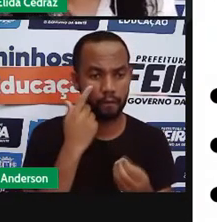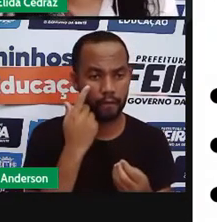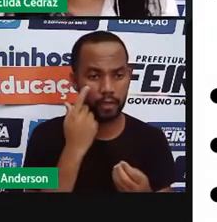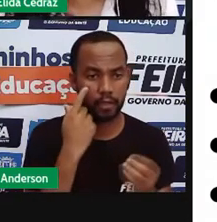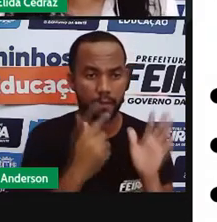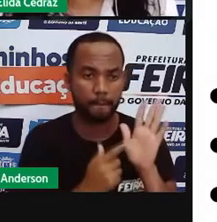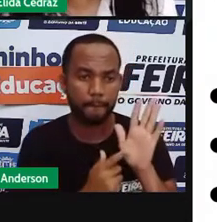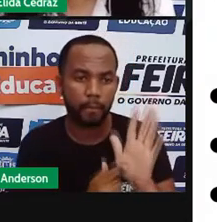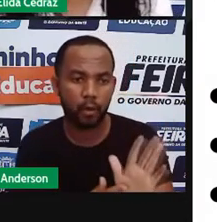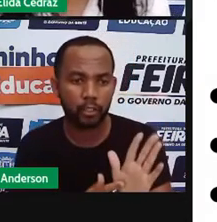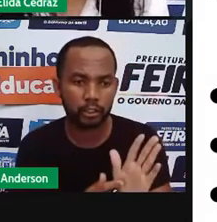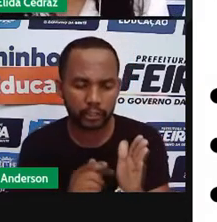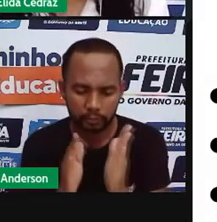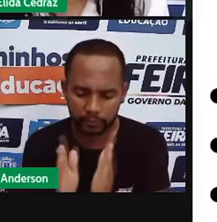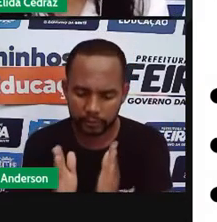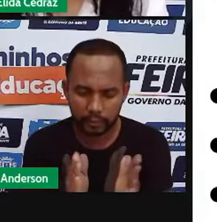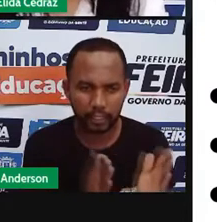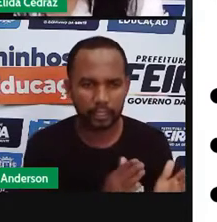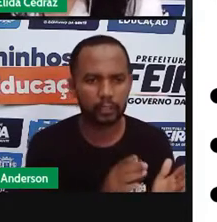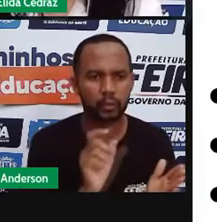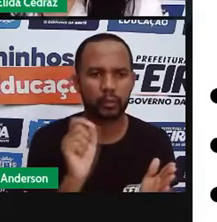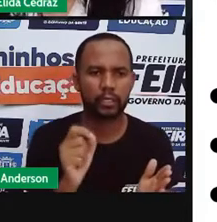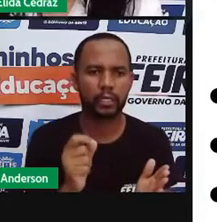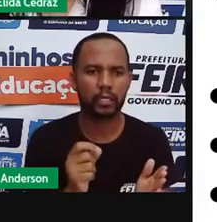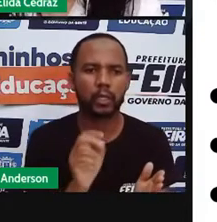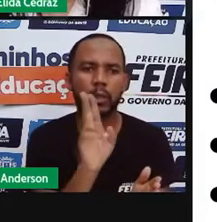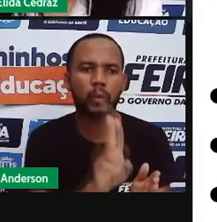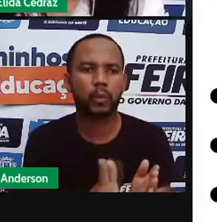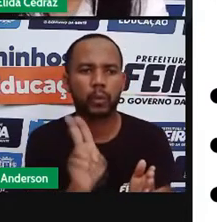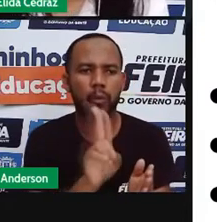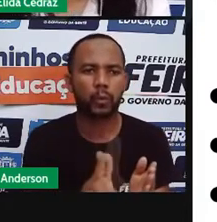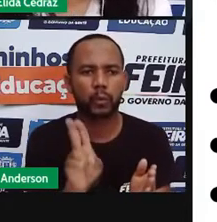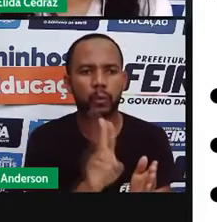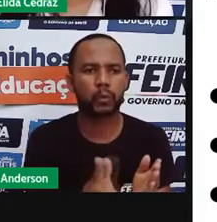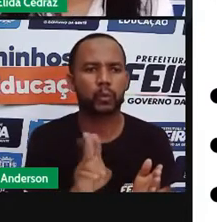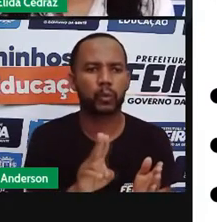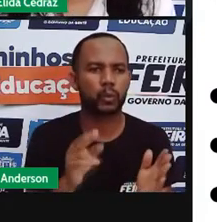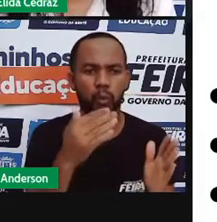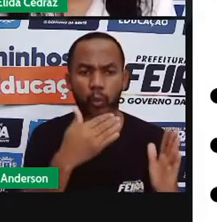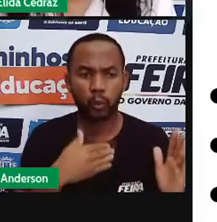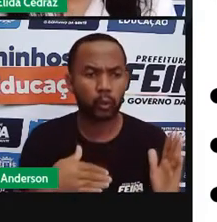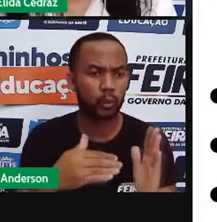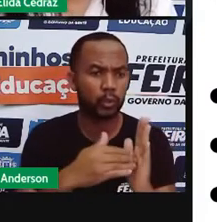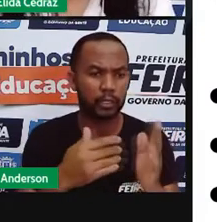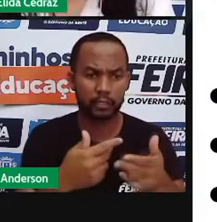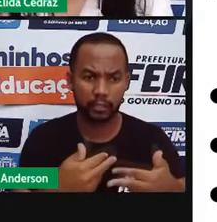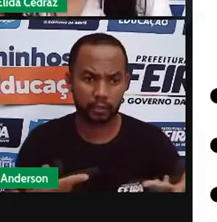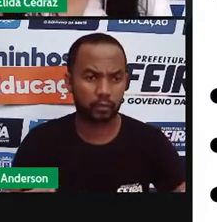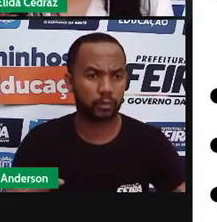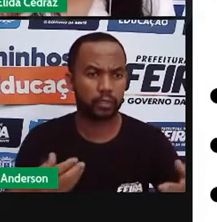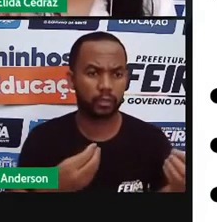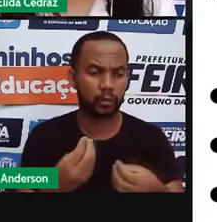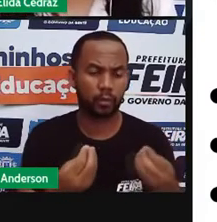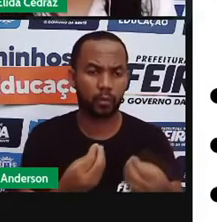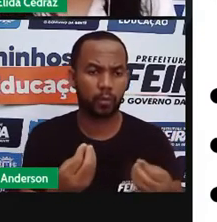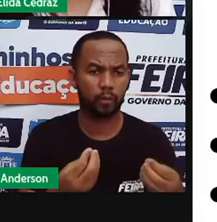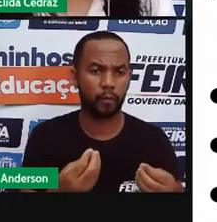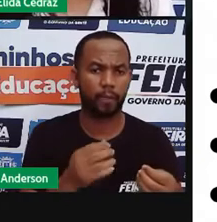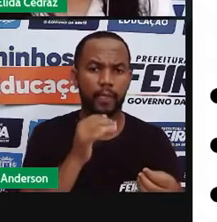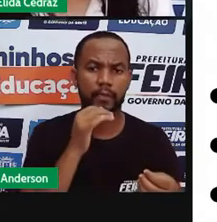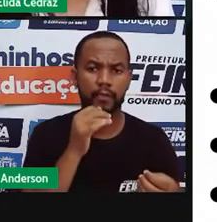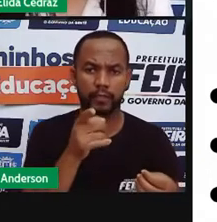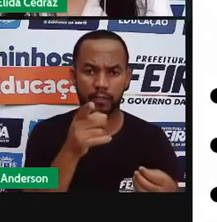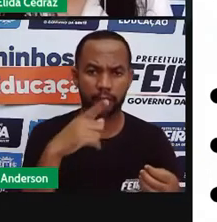gente a ordem certa de utilizar todos os ingredientes. Aqui nessa